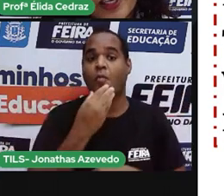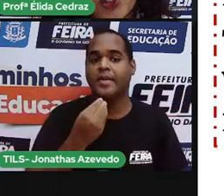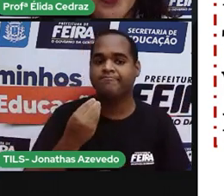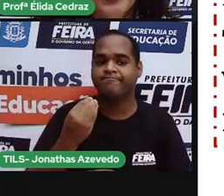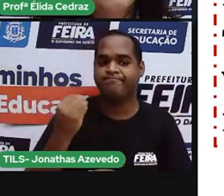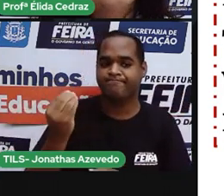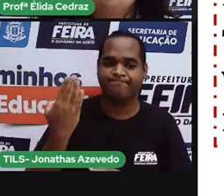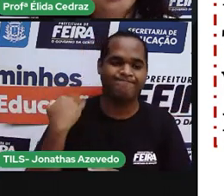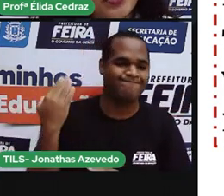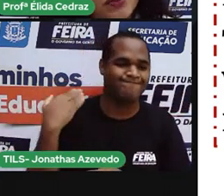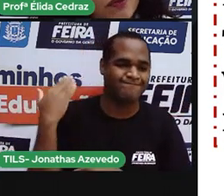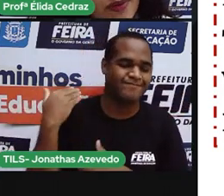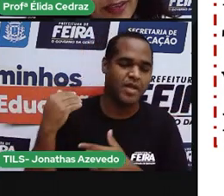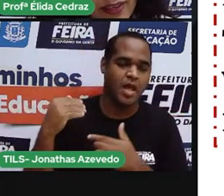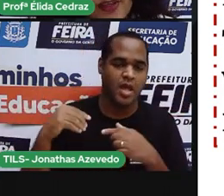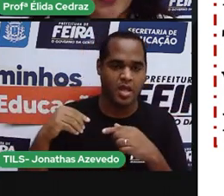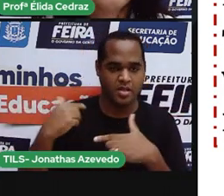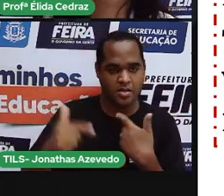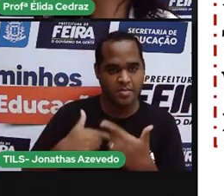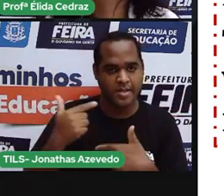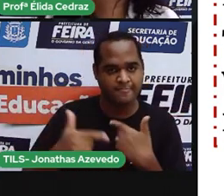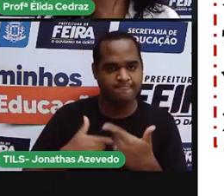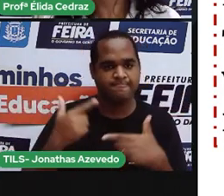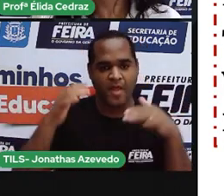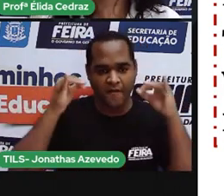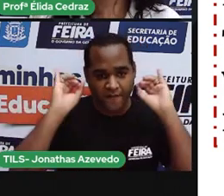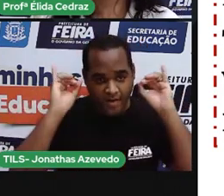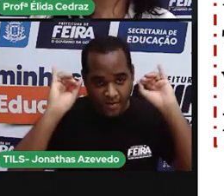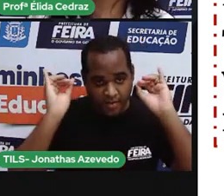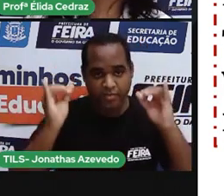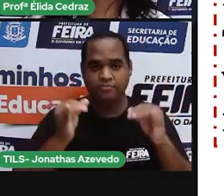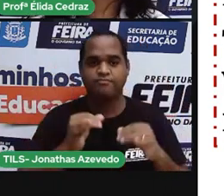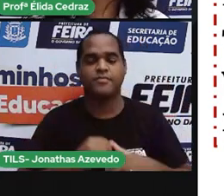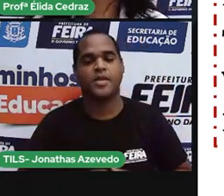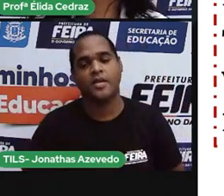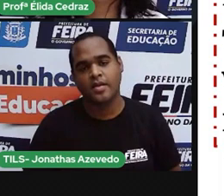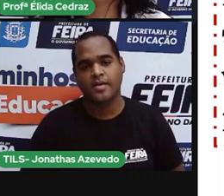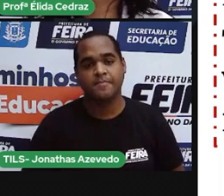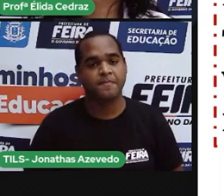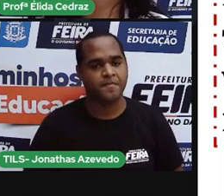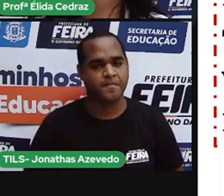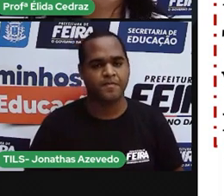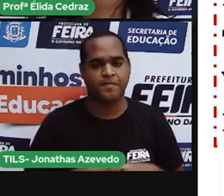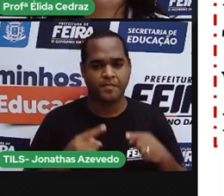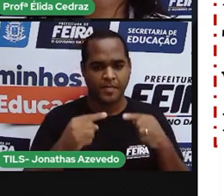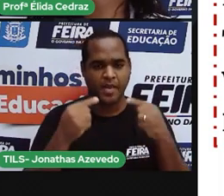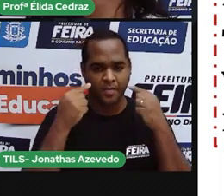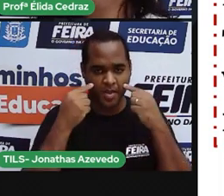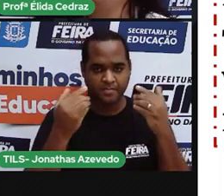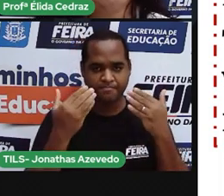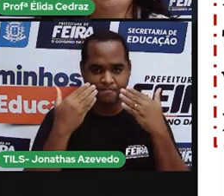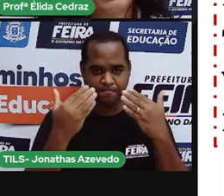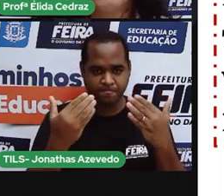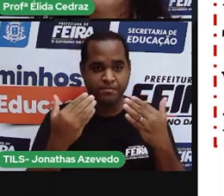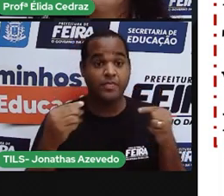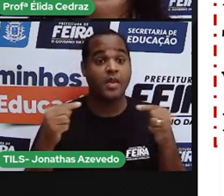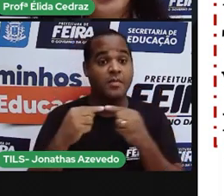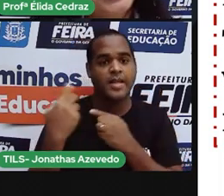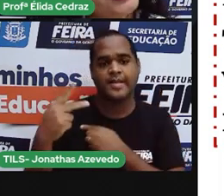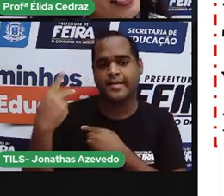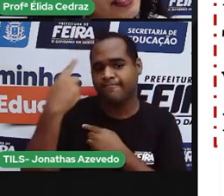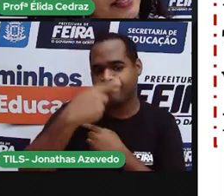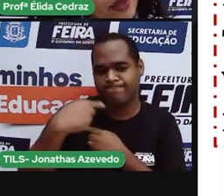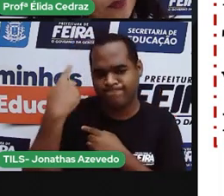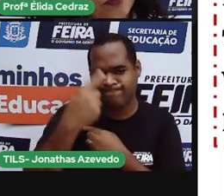sertanejos, dos vaqueiros. O evento é a expressão viva da cultura do vaqueiro